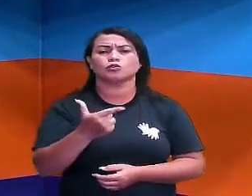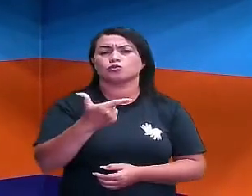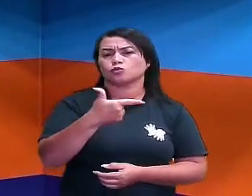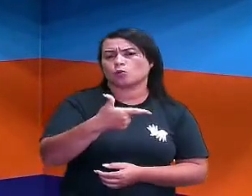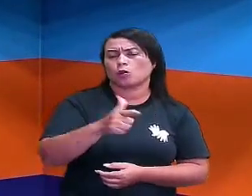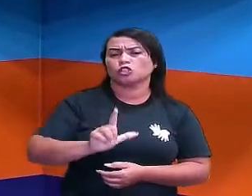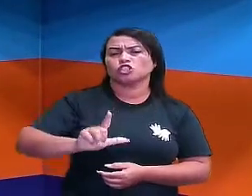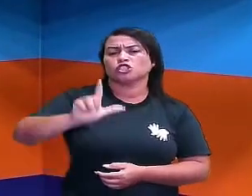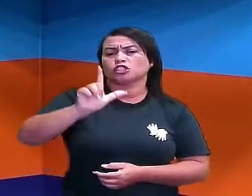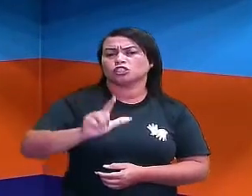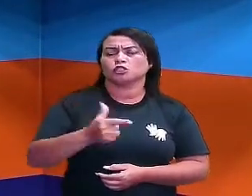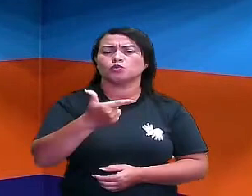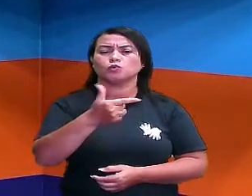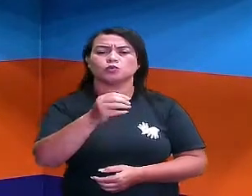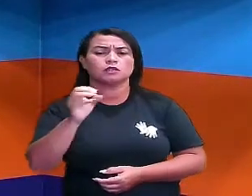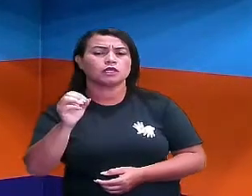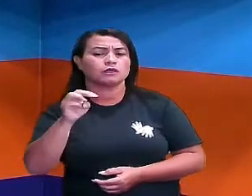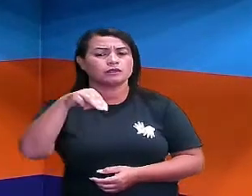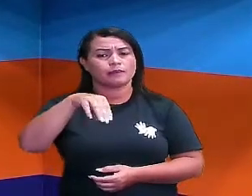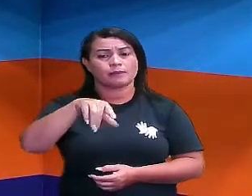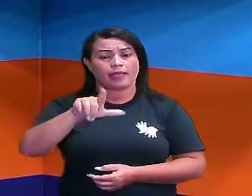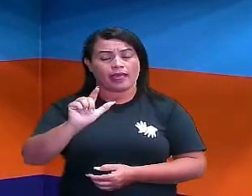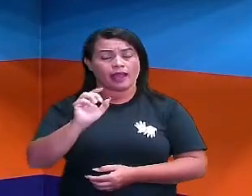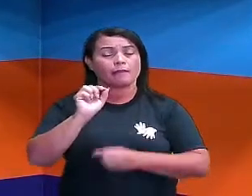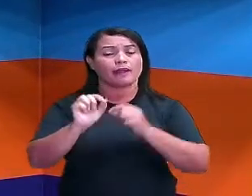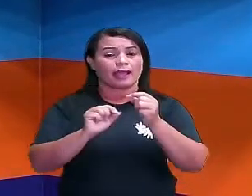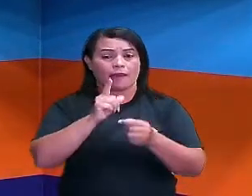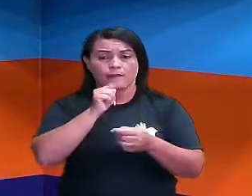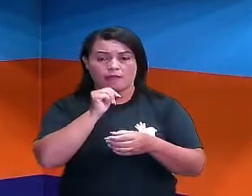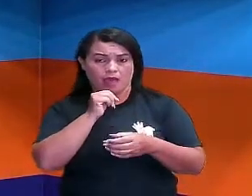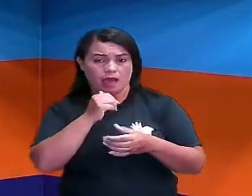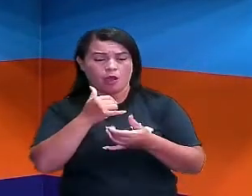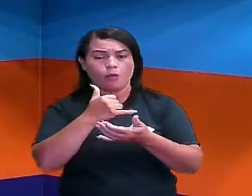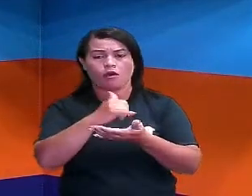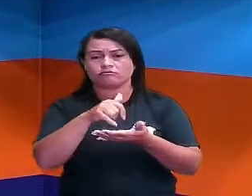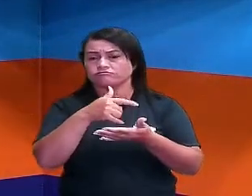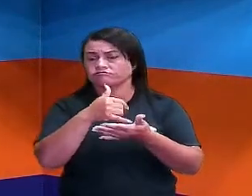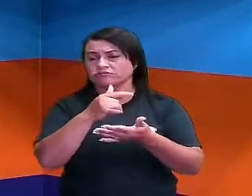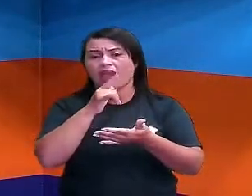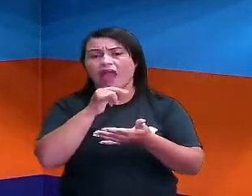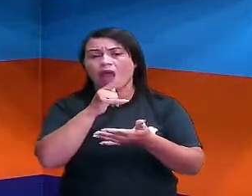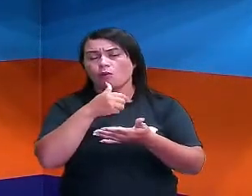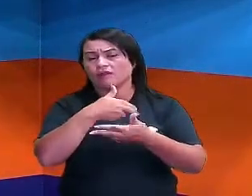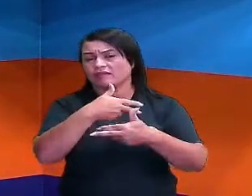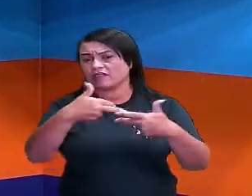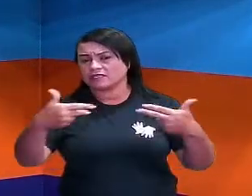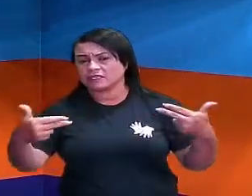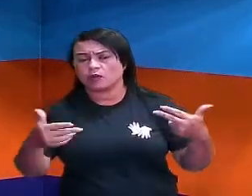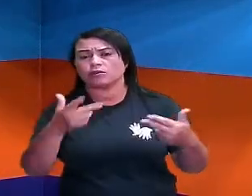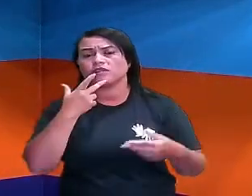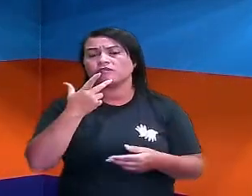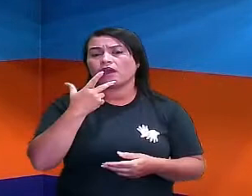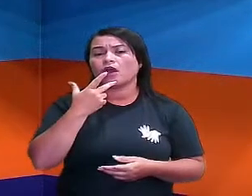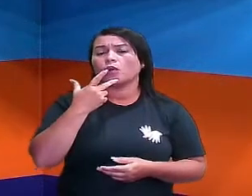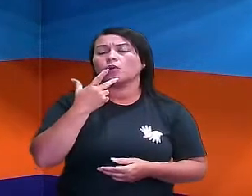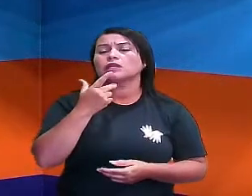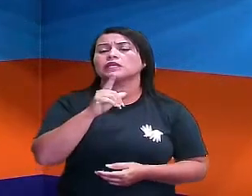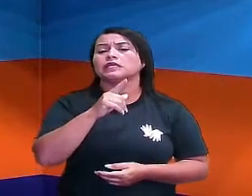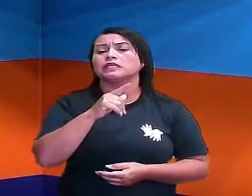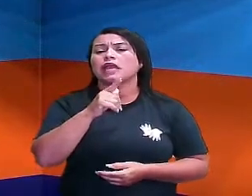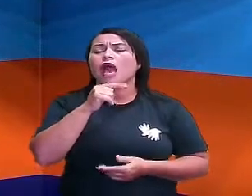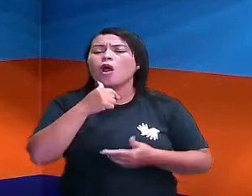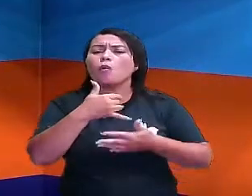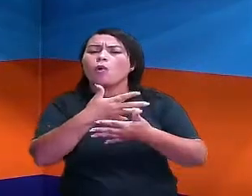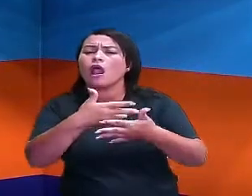é para medir o volume dos líquidos, certo? Então, aqui, ó, quando eu estou falando de líquido, como assim,